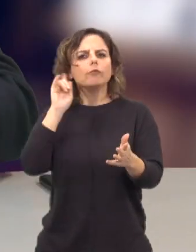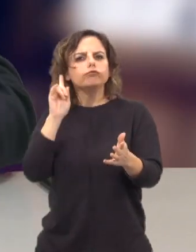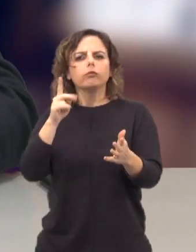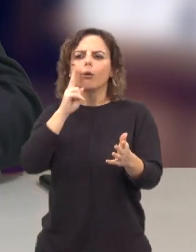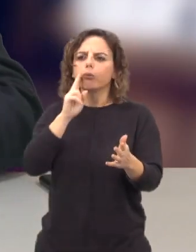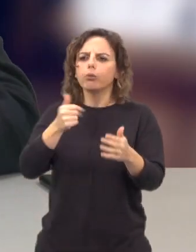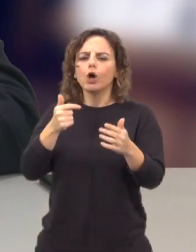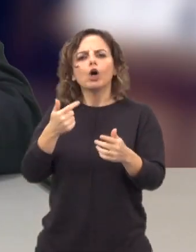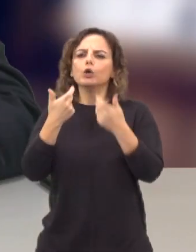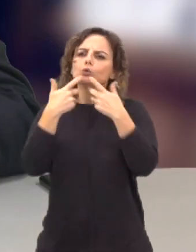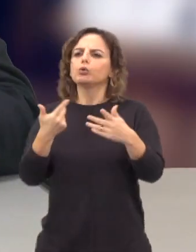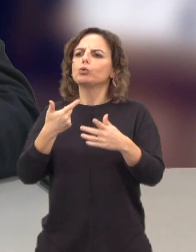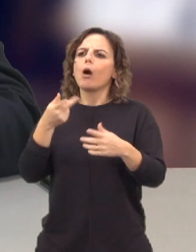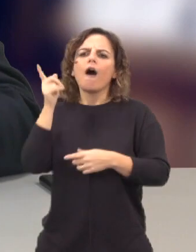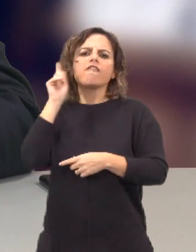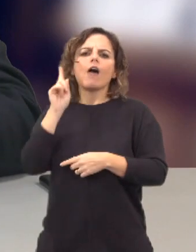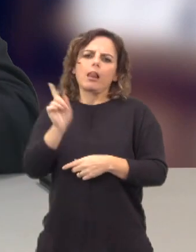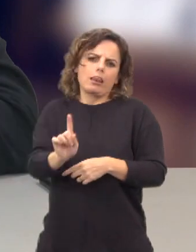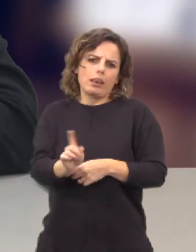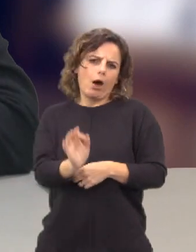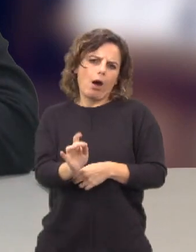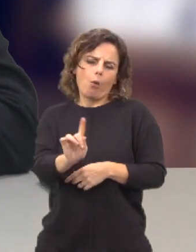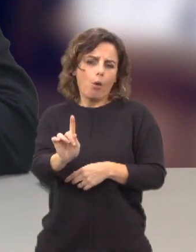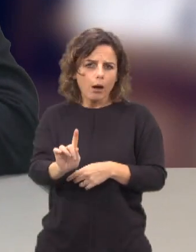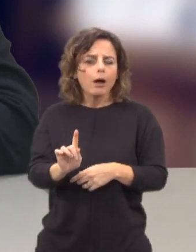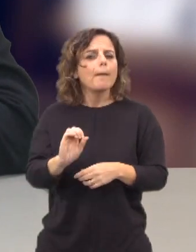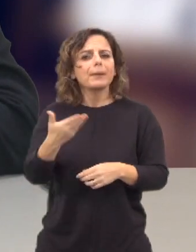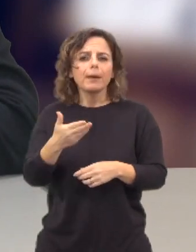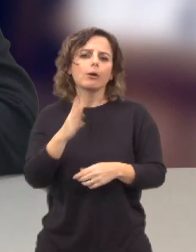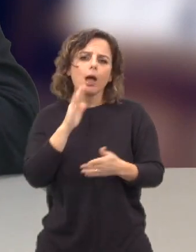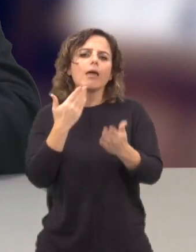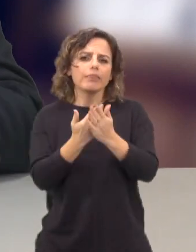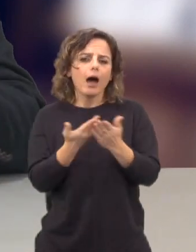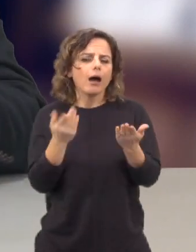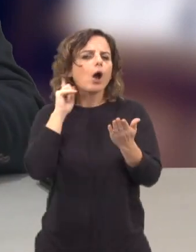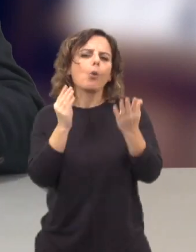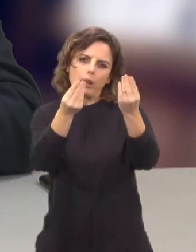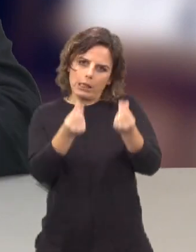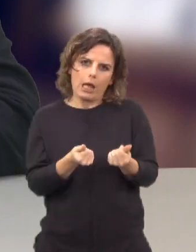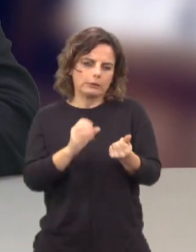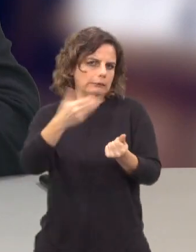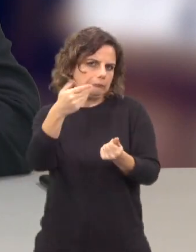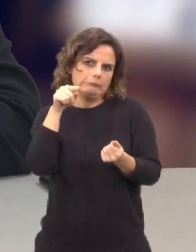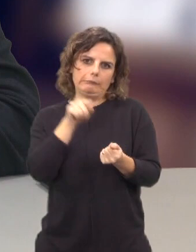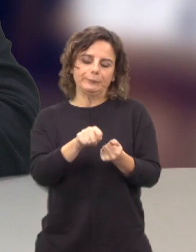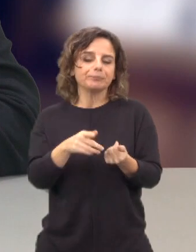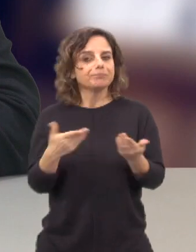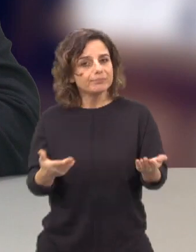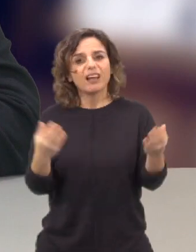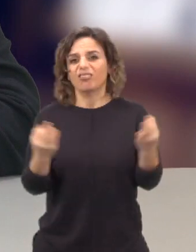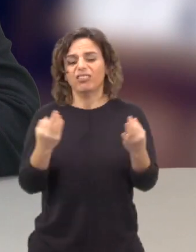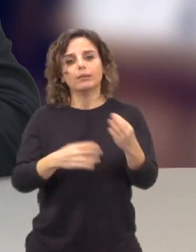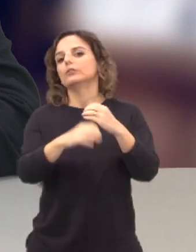relevância e pelas audiências. O primeiro critério é de termos uma oferta de qualidade. Sendo certo que, obviamente, não há